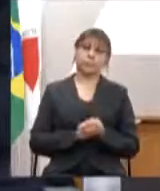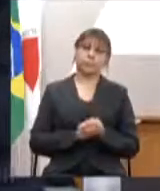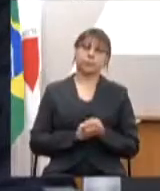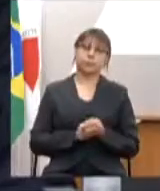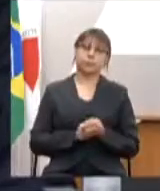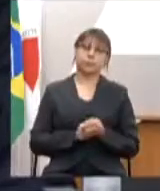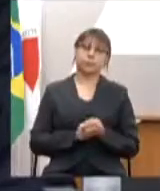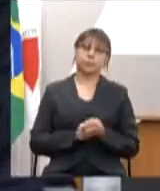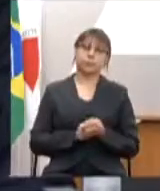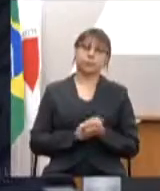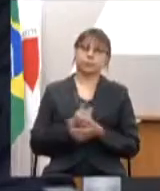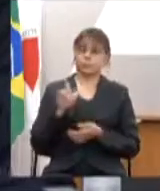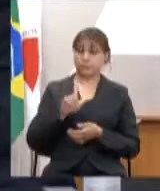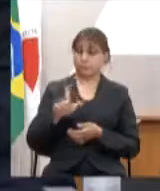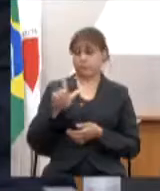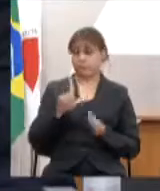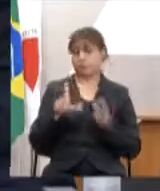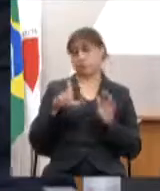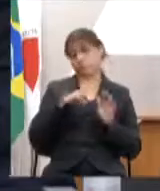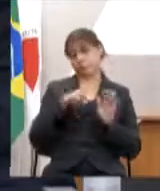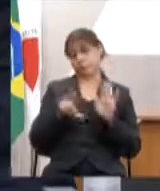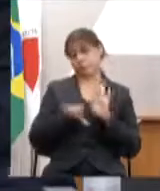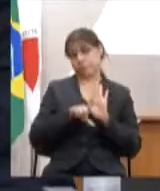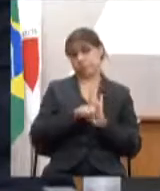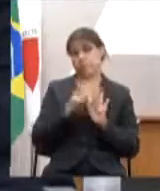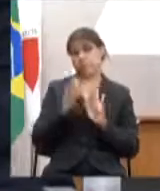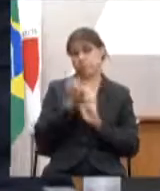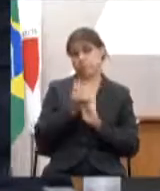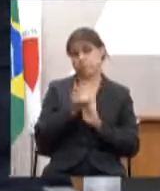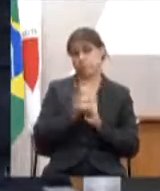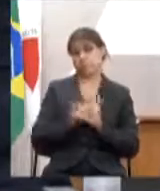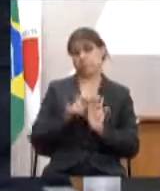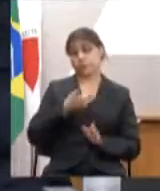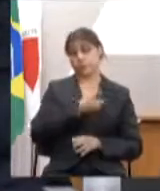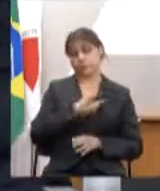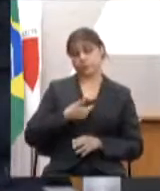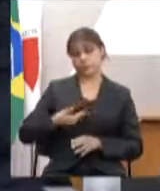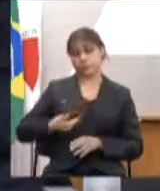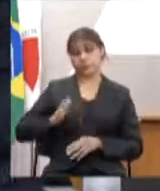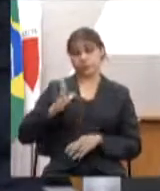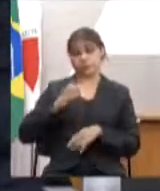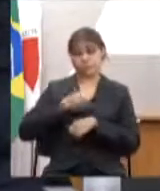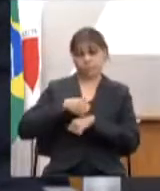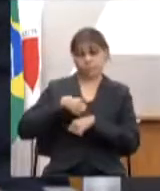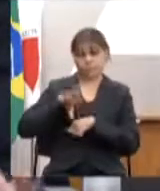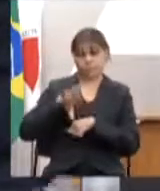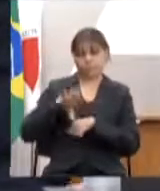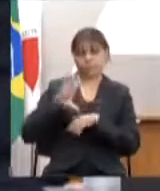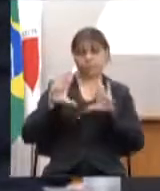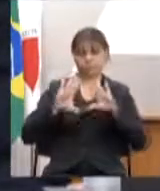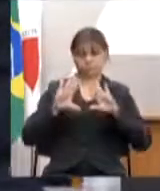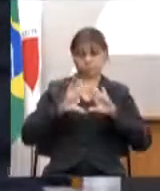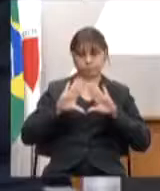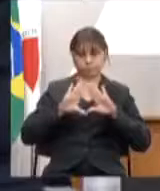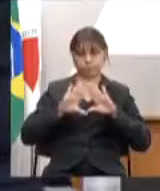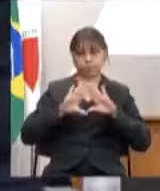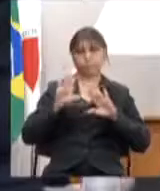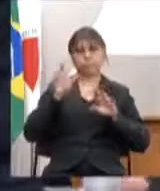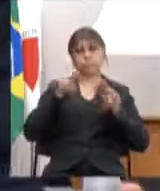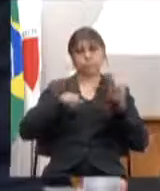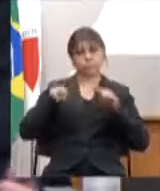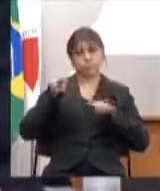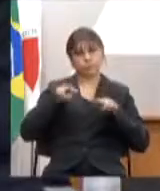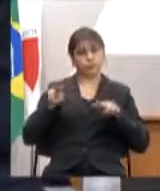na lei orçamentária que o governo enviou para análise da Assembleia não está previsto